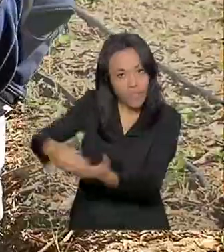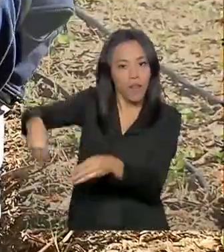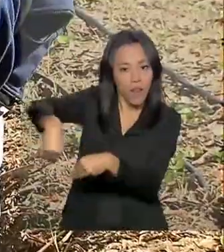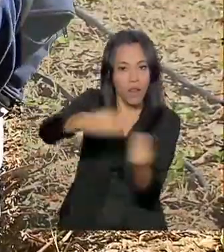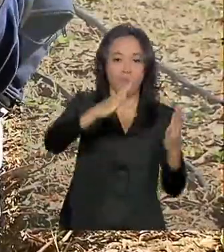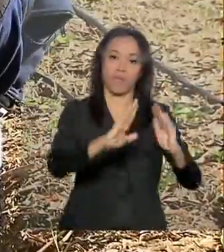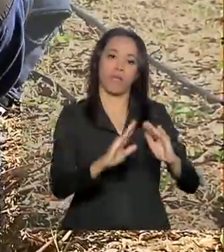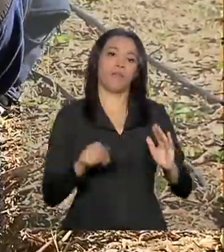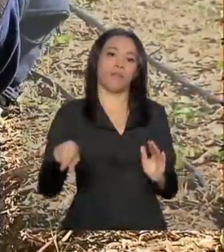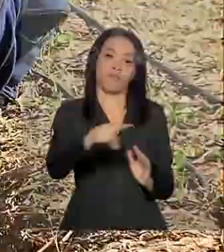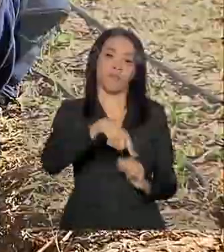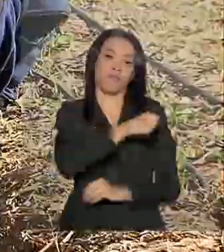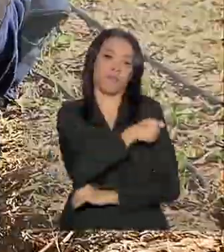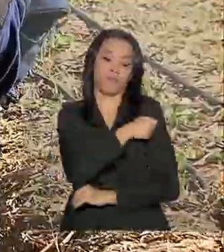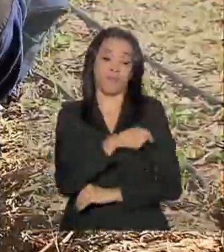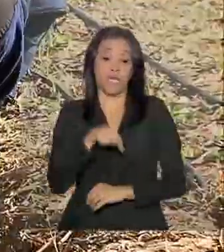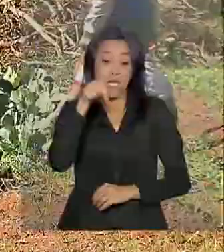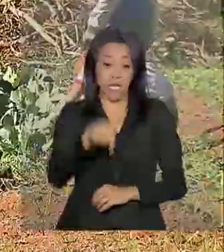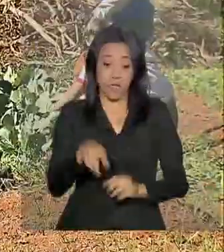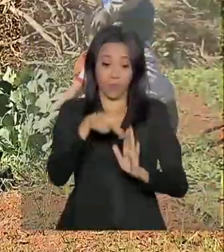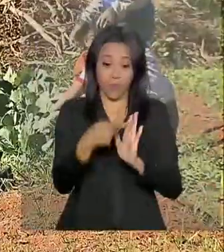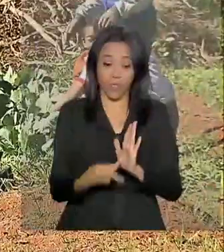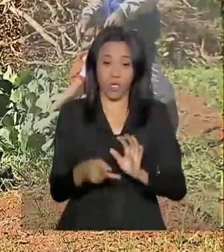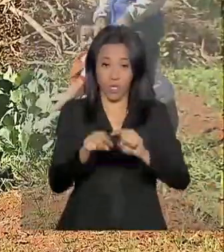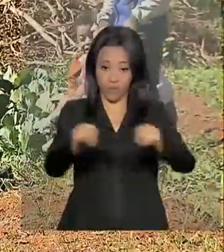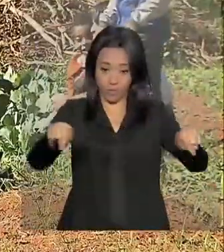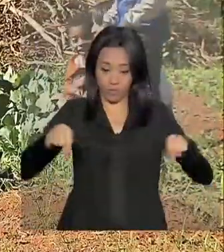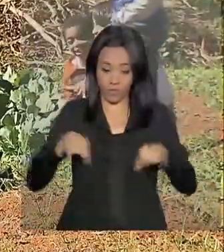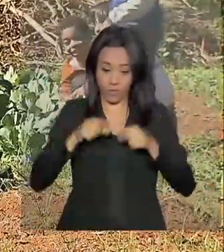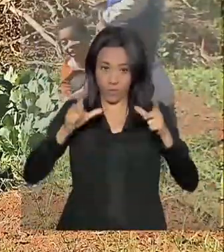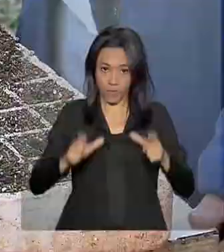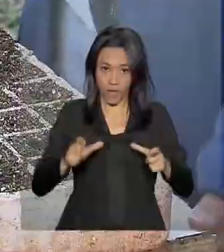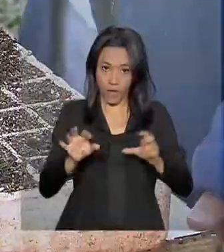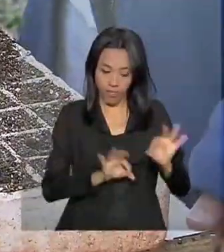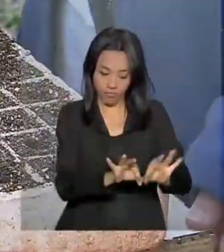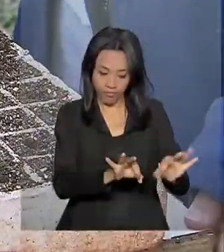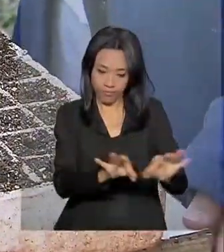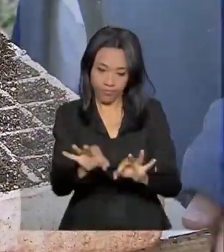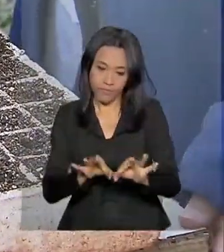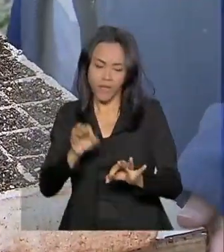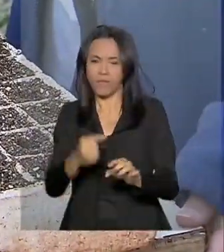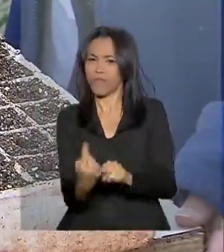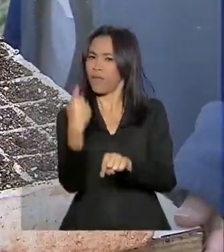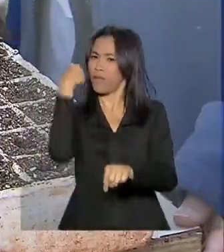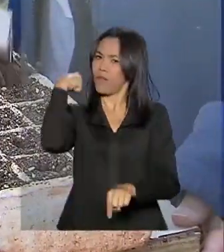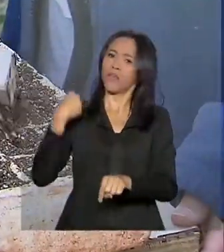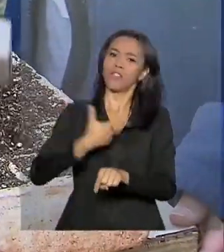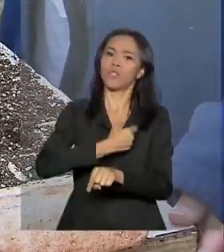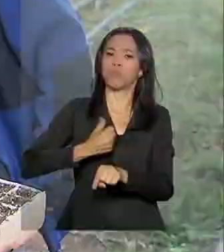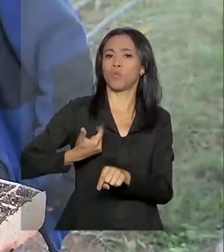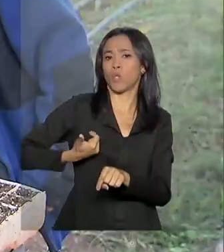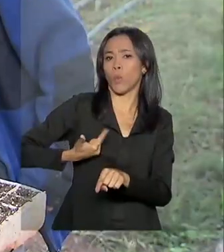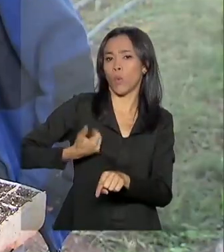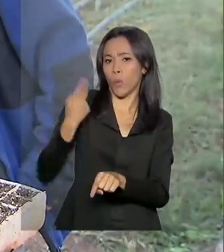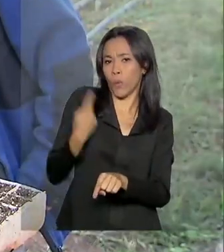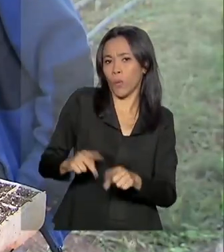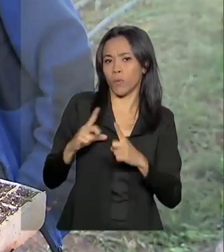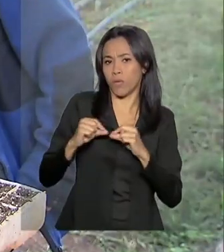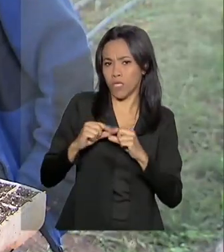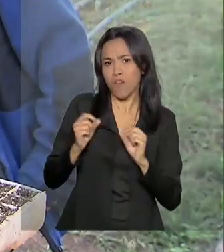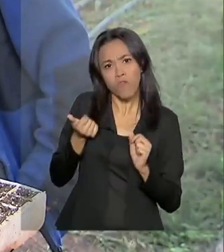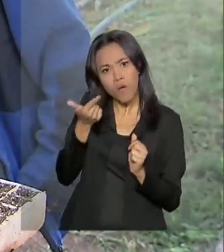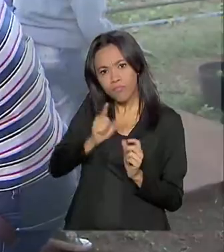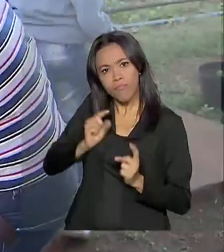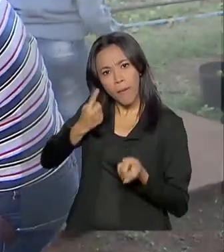Esse projeto de agroecologia, escola e comunidade, desenvolvido desde 2012 em Brasília, deu tão